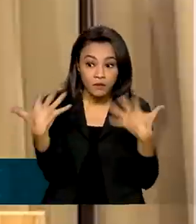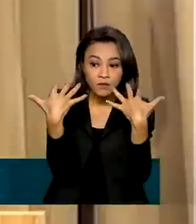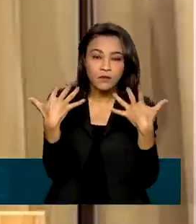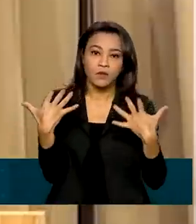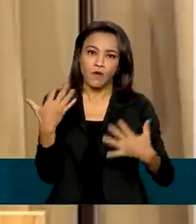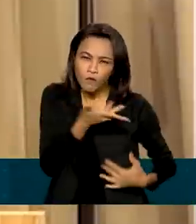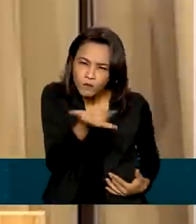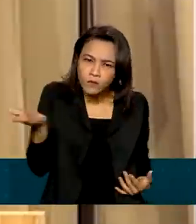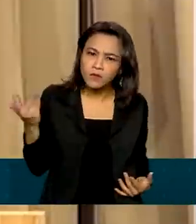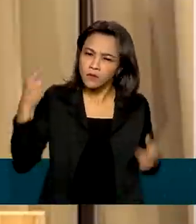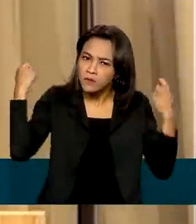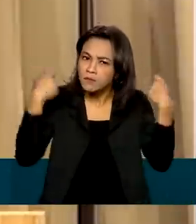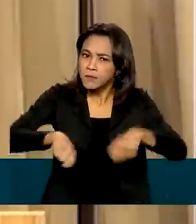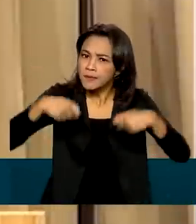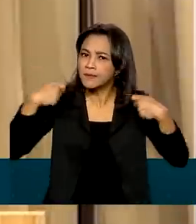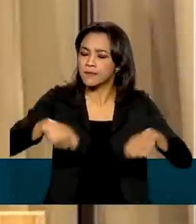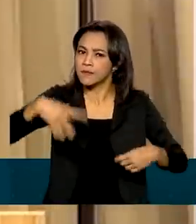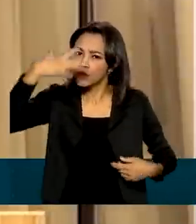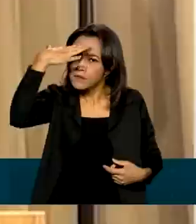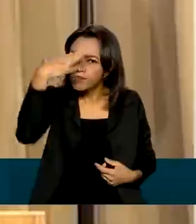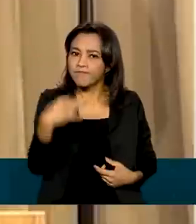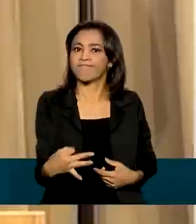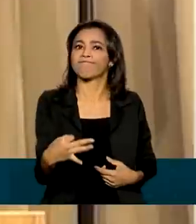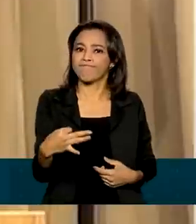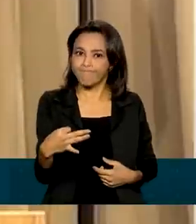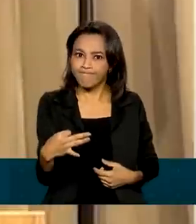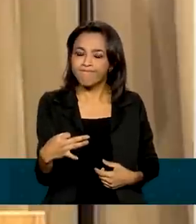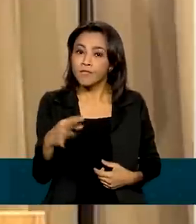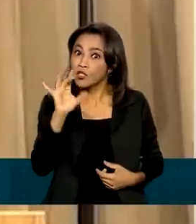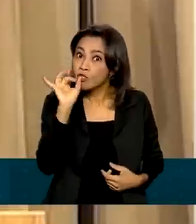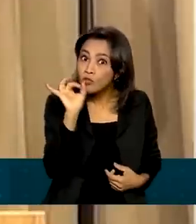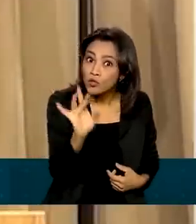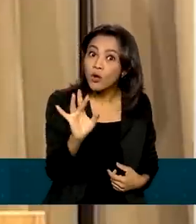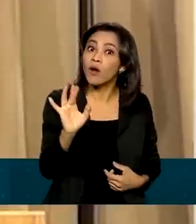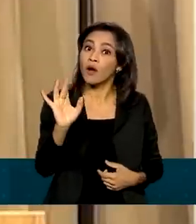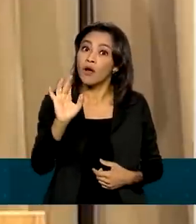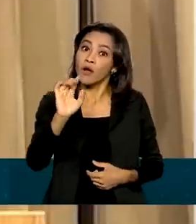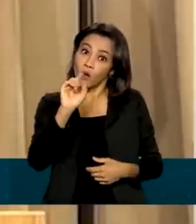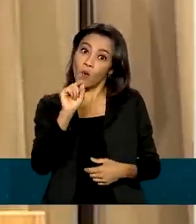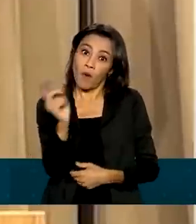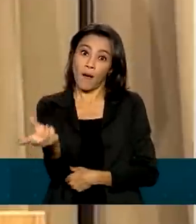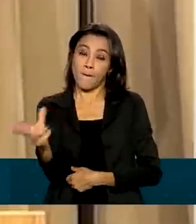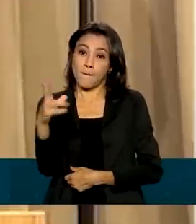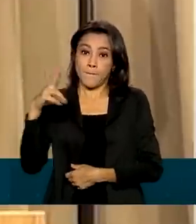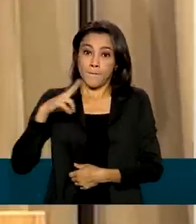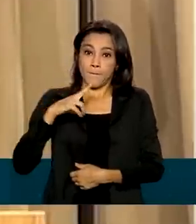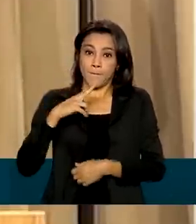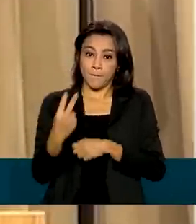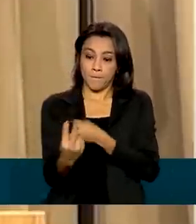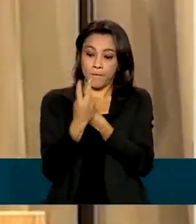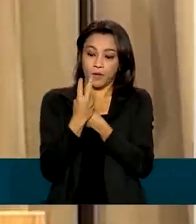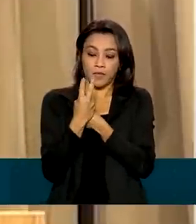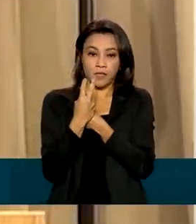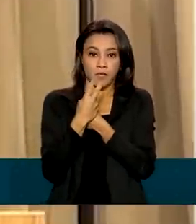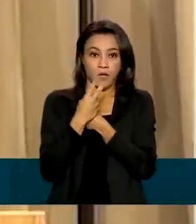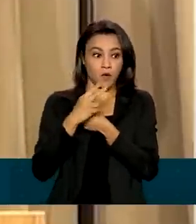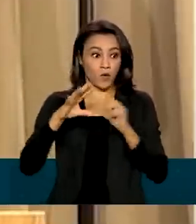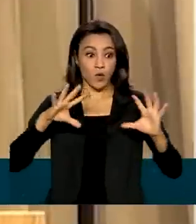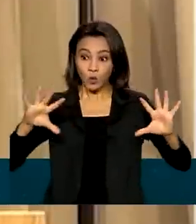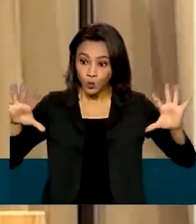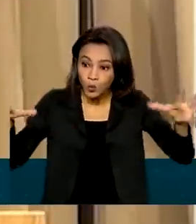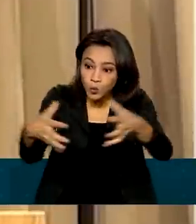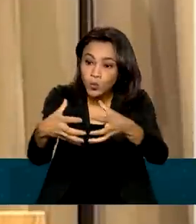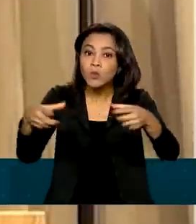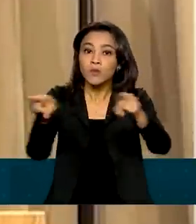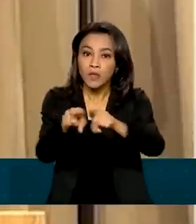Vocês precisam entender que só através da proteção individual, só através da proteção coletiva, só